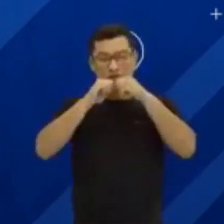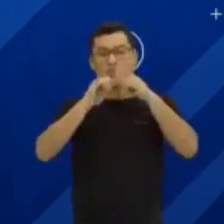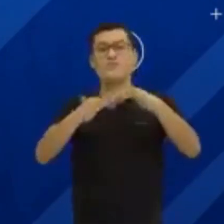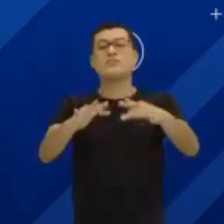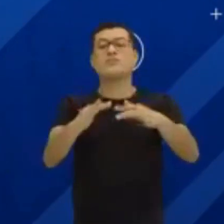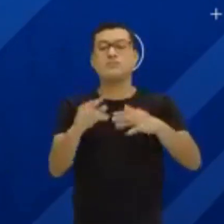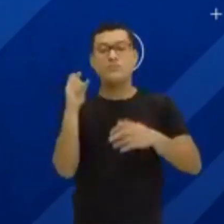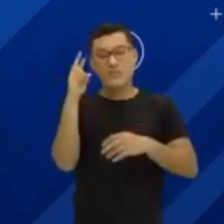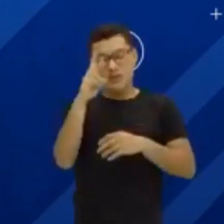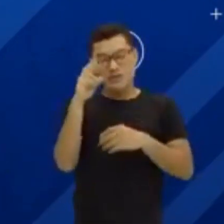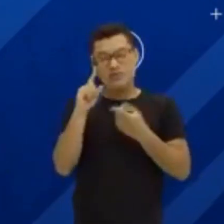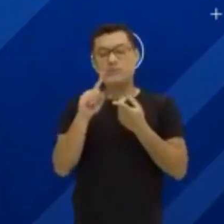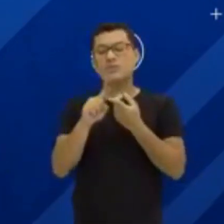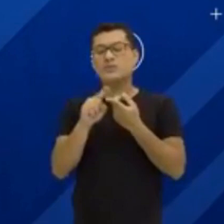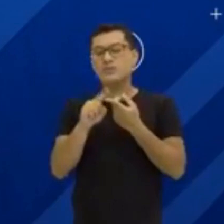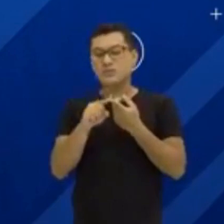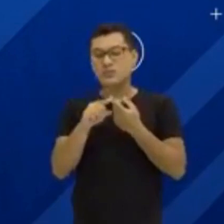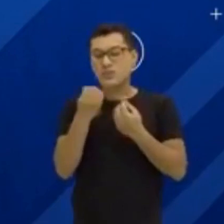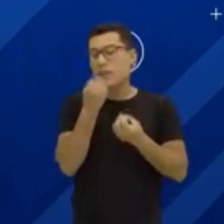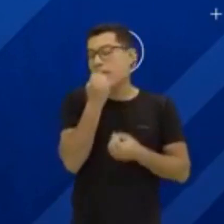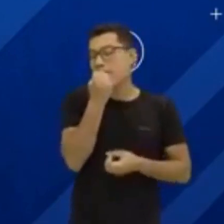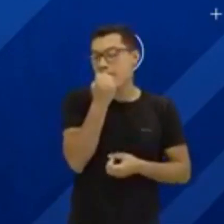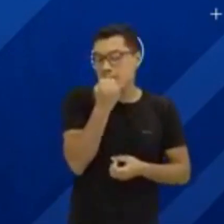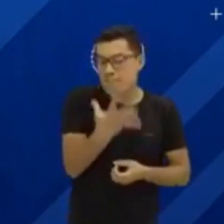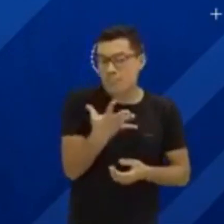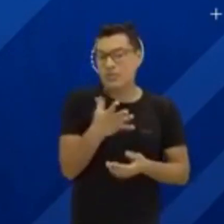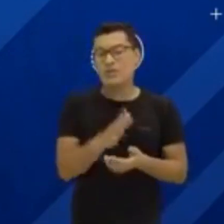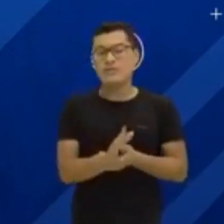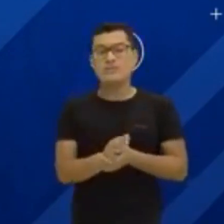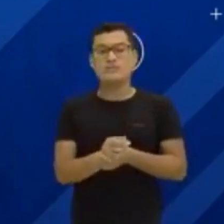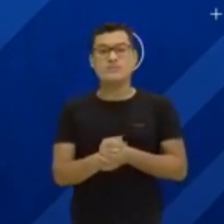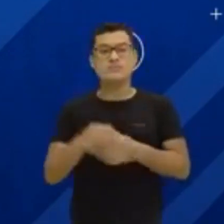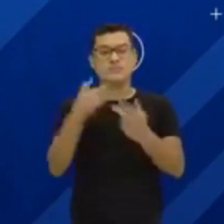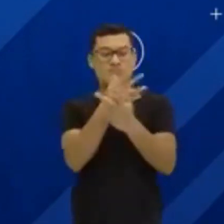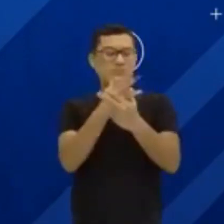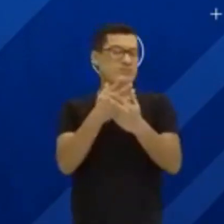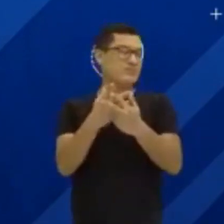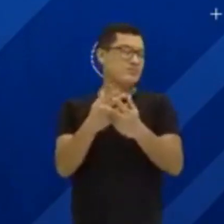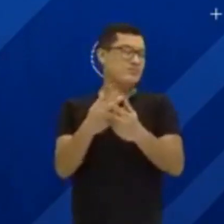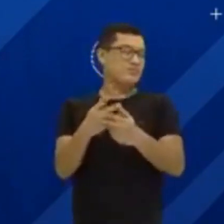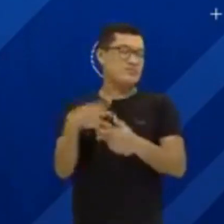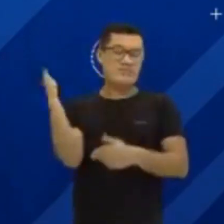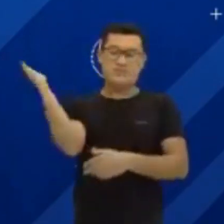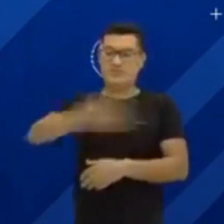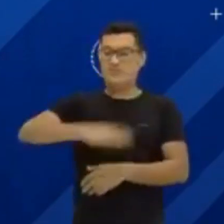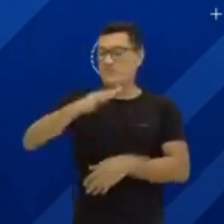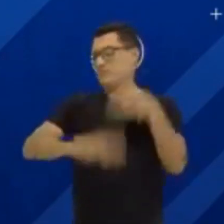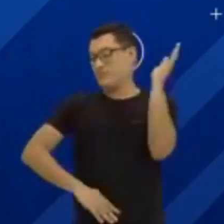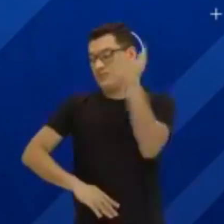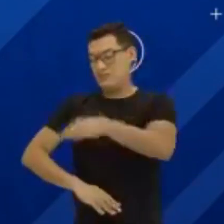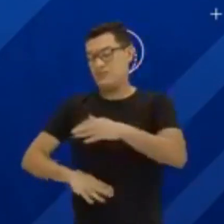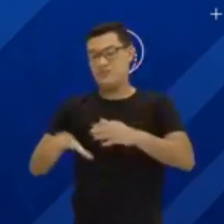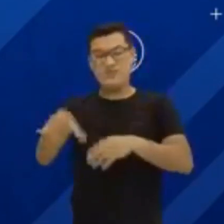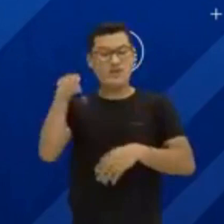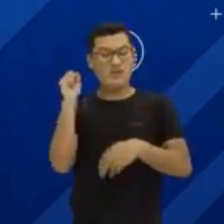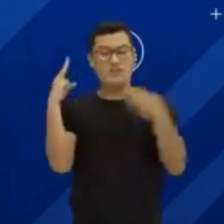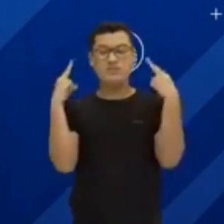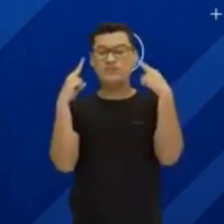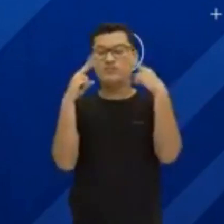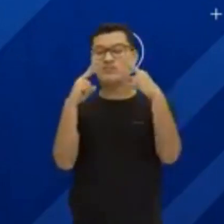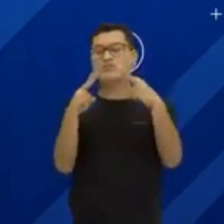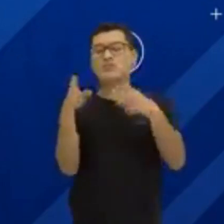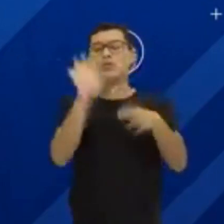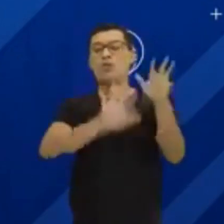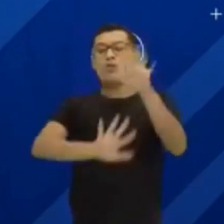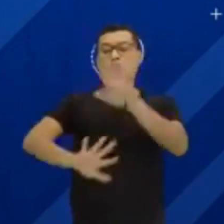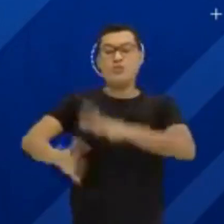Eu quero lembrar também que uma boa forma de eliminar essas coisas negativas que a gente tanto vê, tanto escuta falar, é cuidando